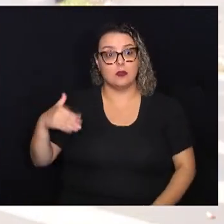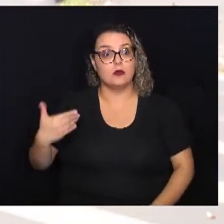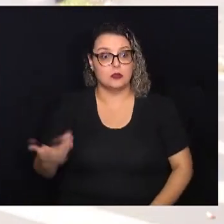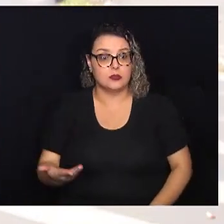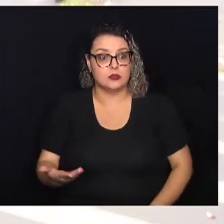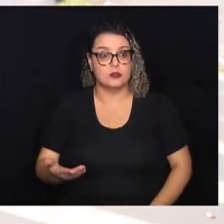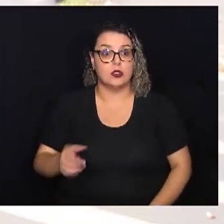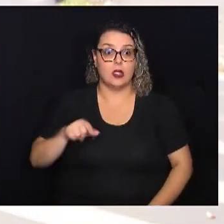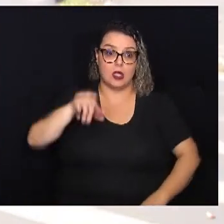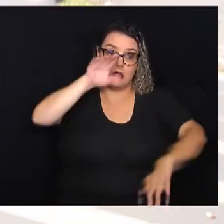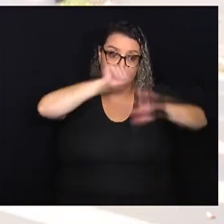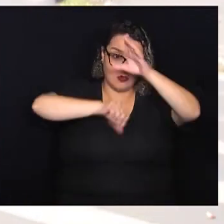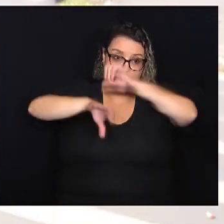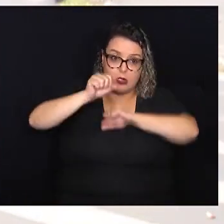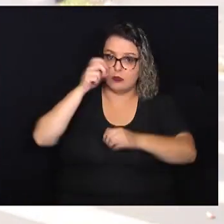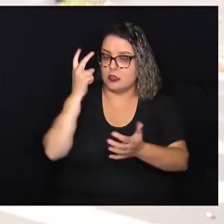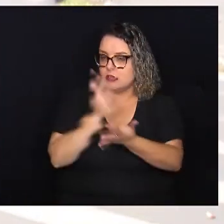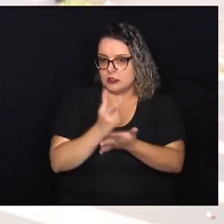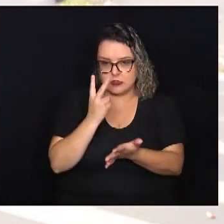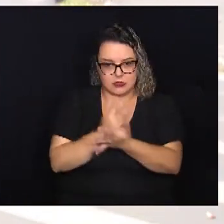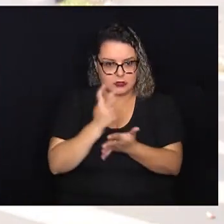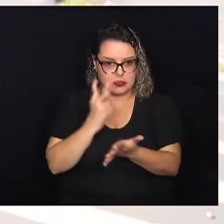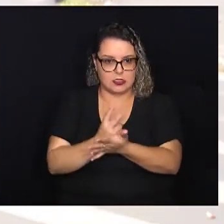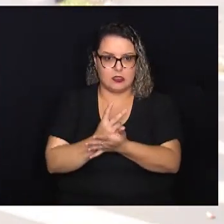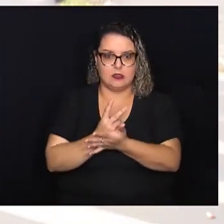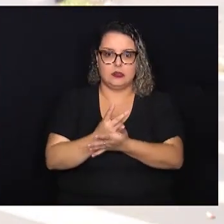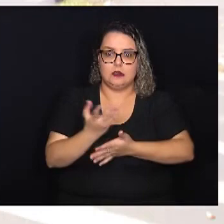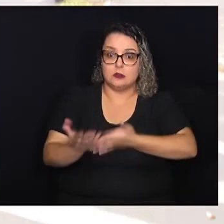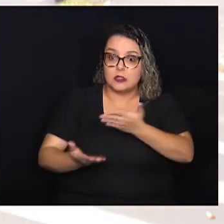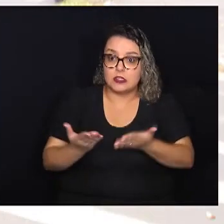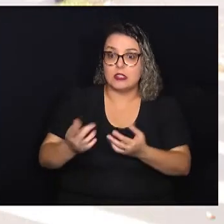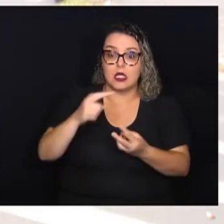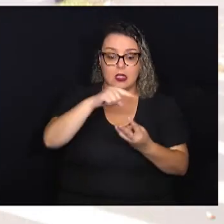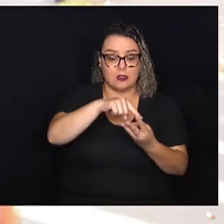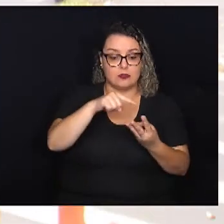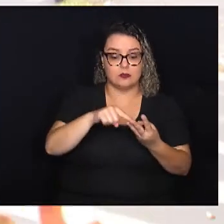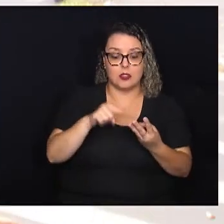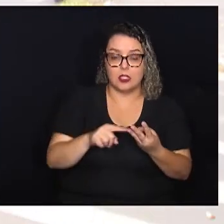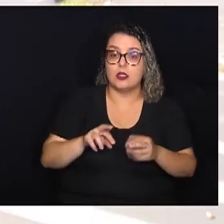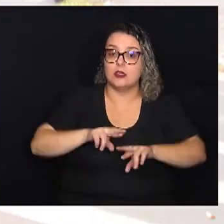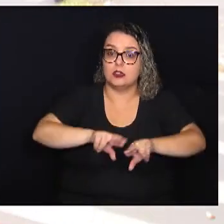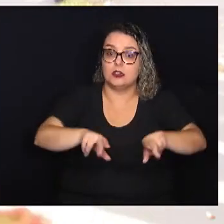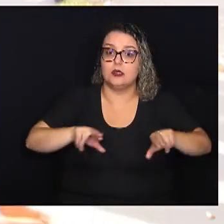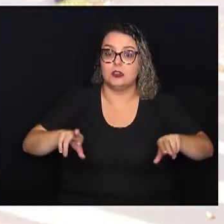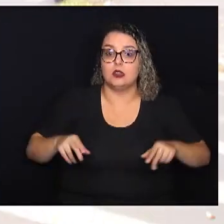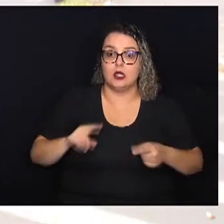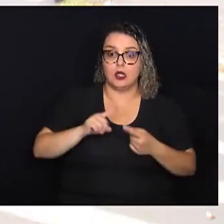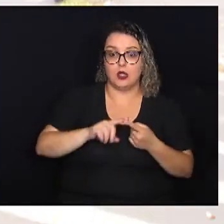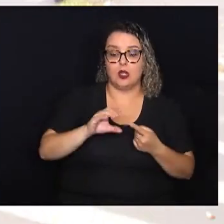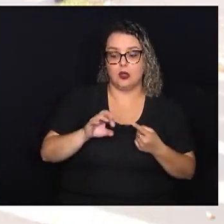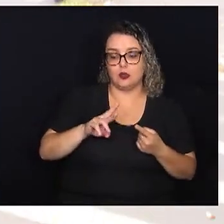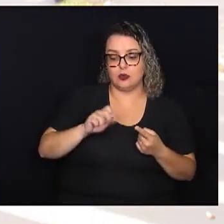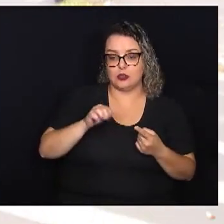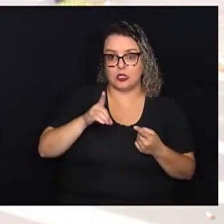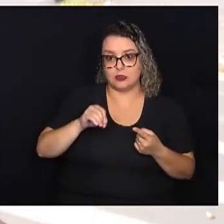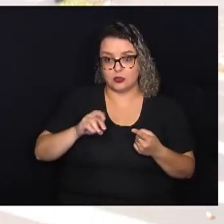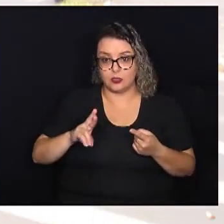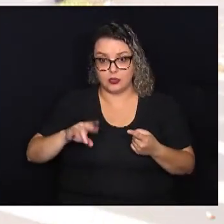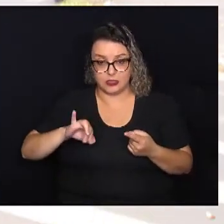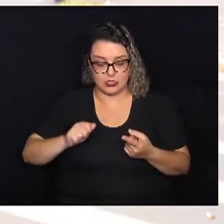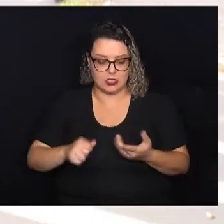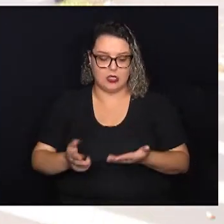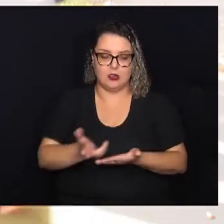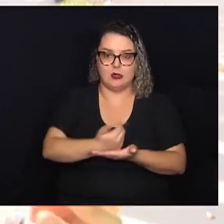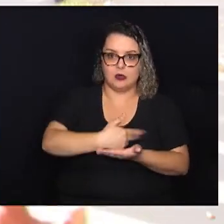é um aprendizado constante de lidar com três esferas diferentes, a curadoria hip-hop, que envolve um